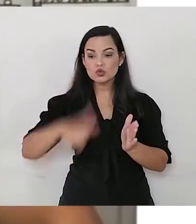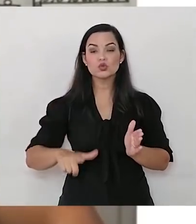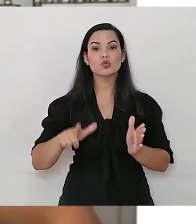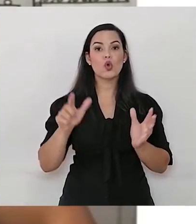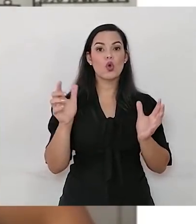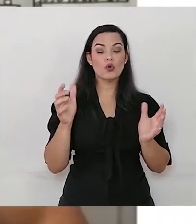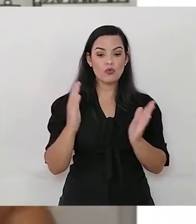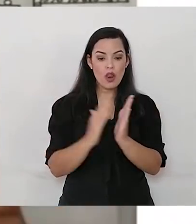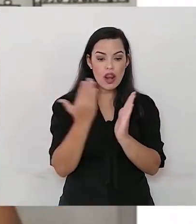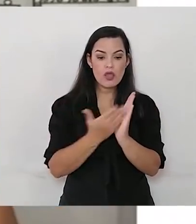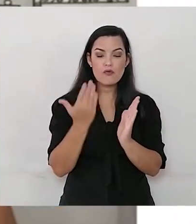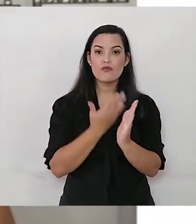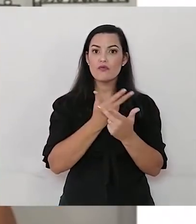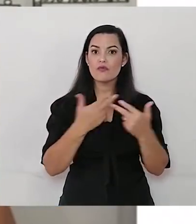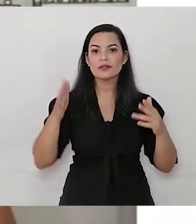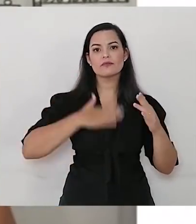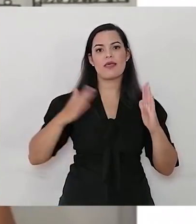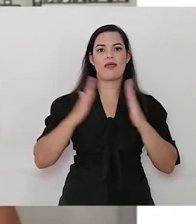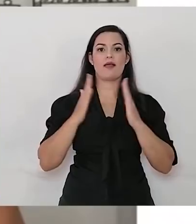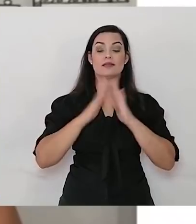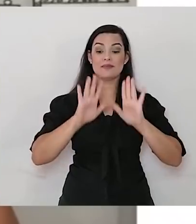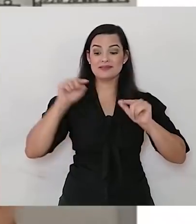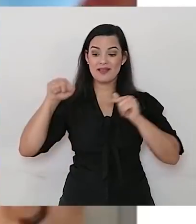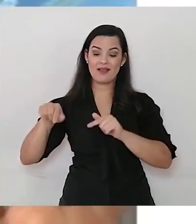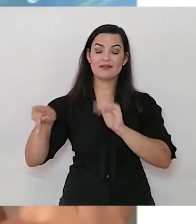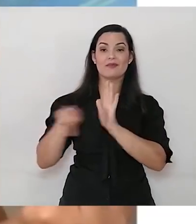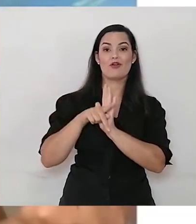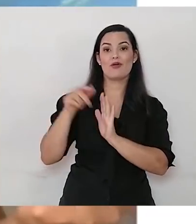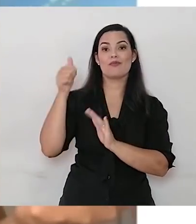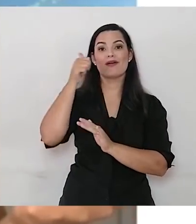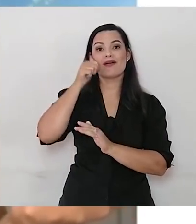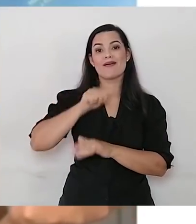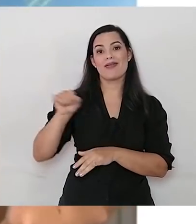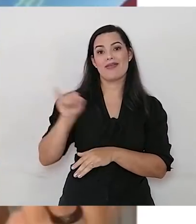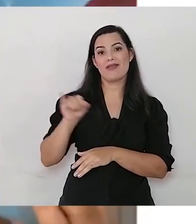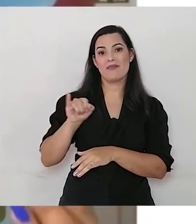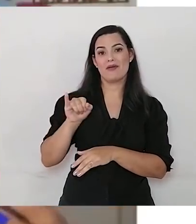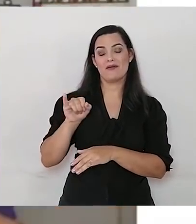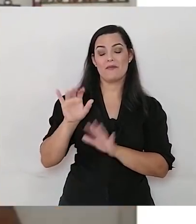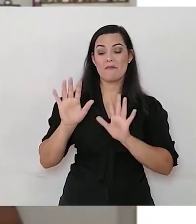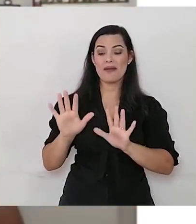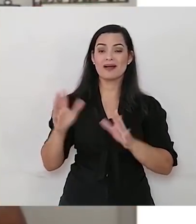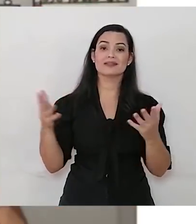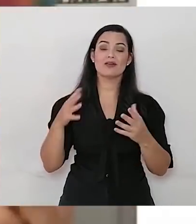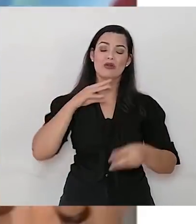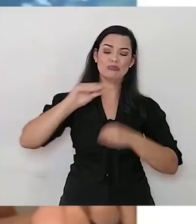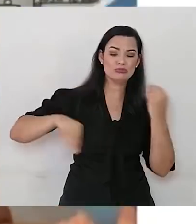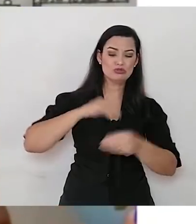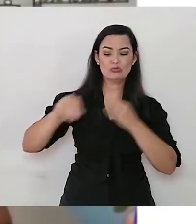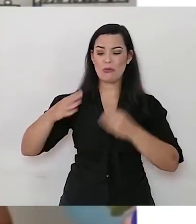Esse é da minha irmã, só que eu misturei todos os livros e agora eu não sei qual é o meu,